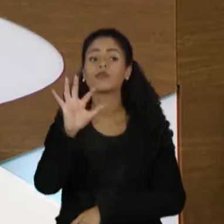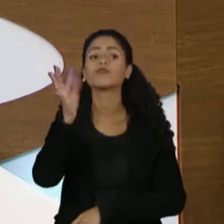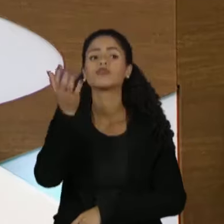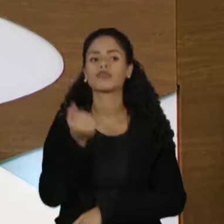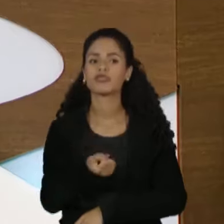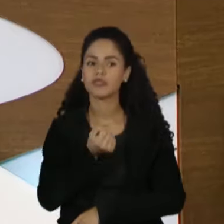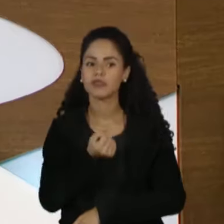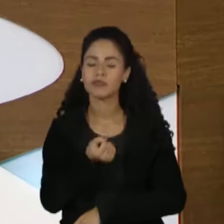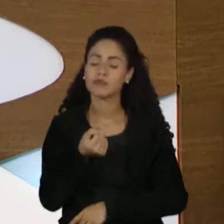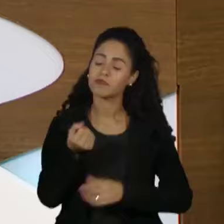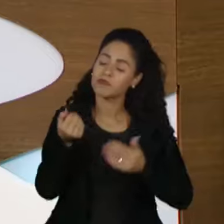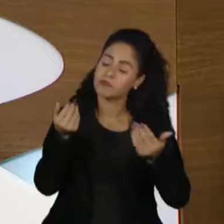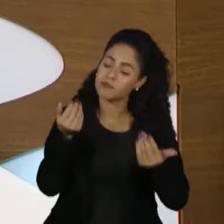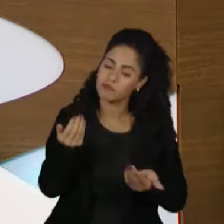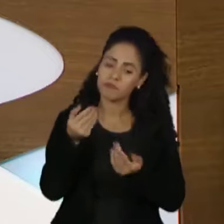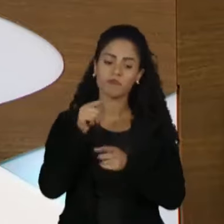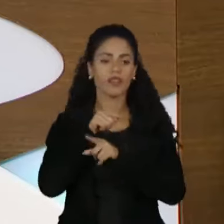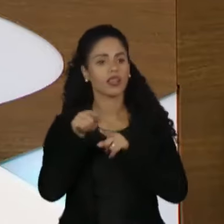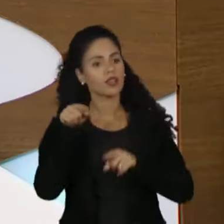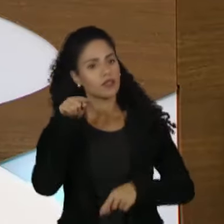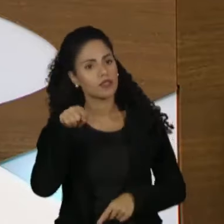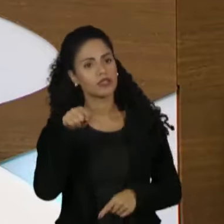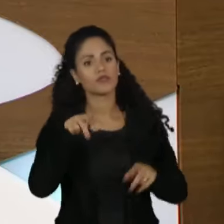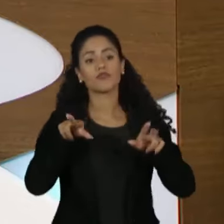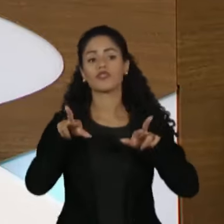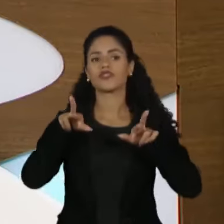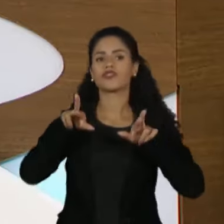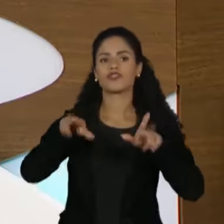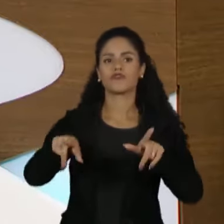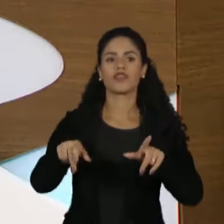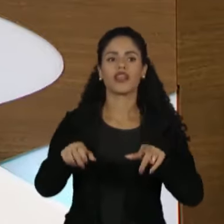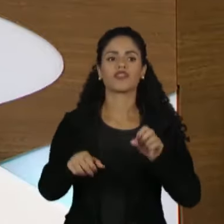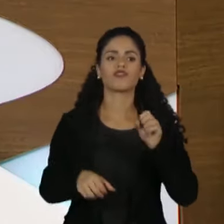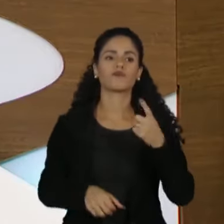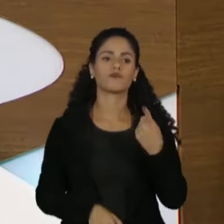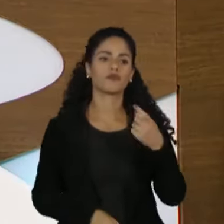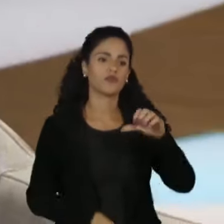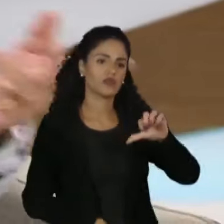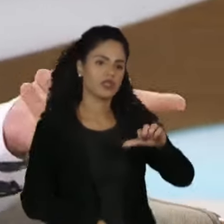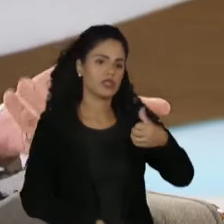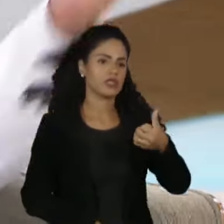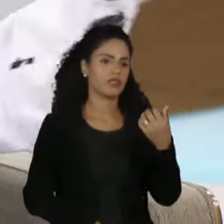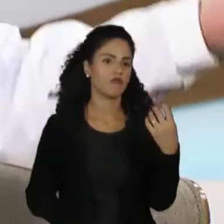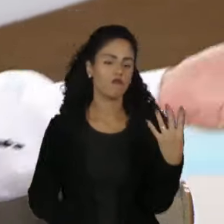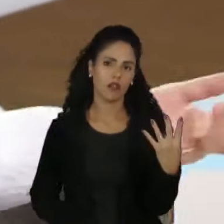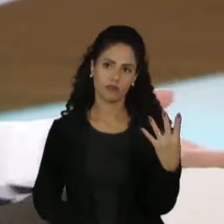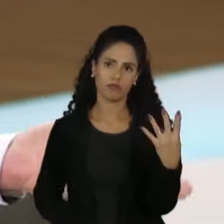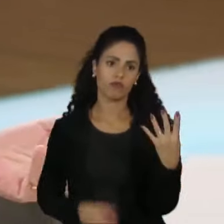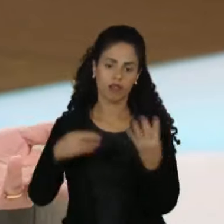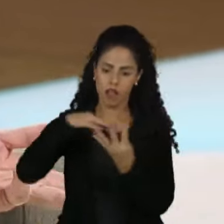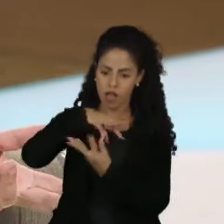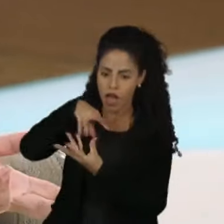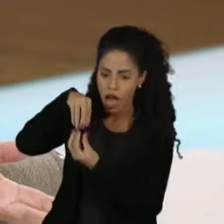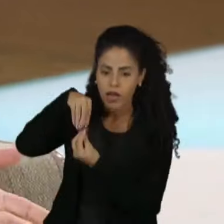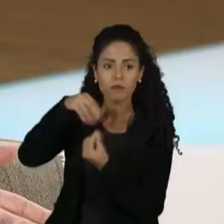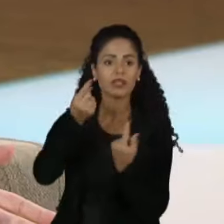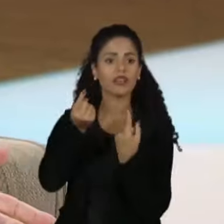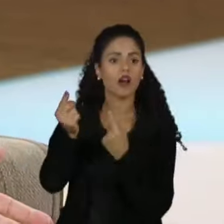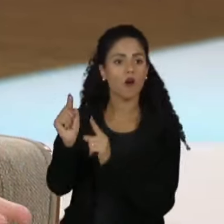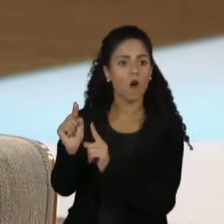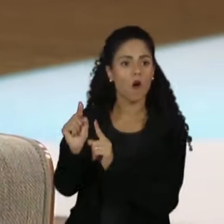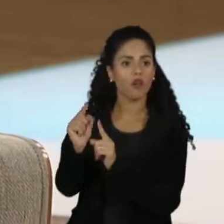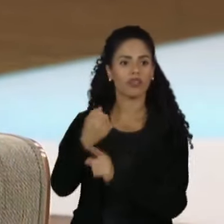janeiro, então, exatamente o oposto de 64, 64 a imprensa toda contra